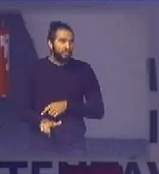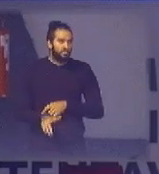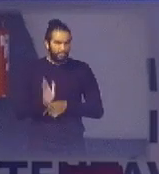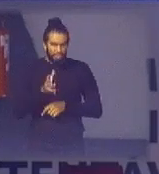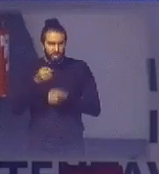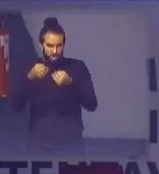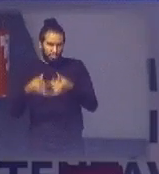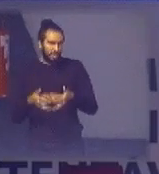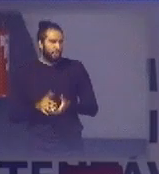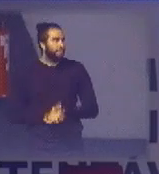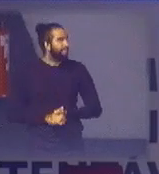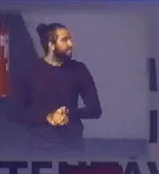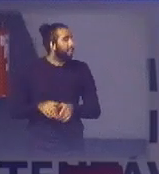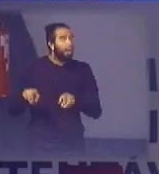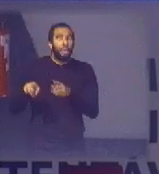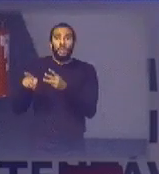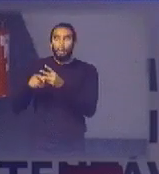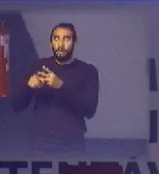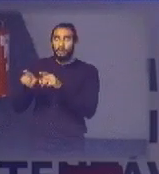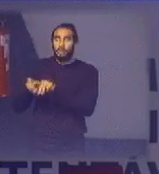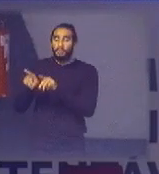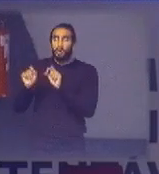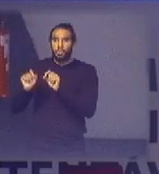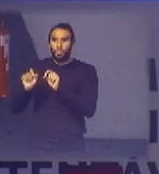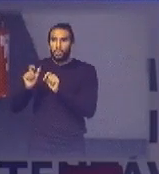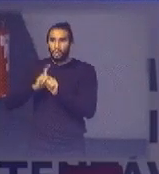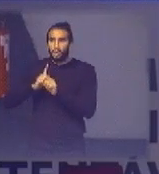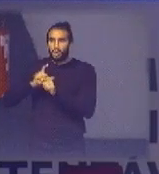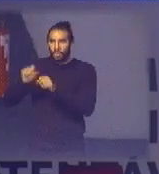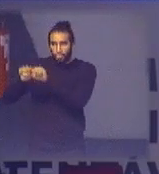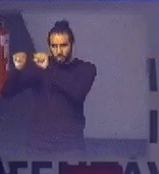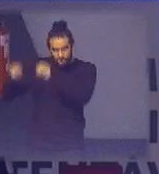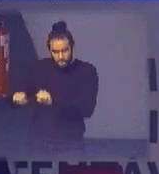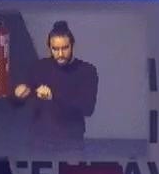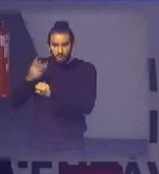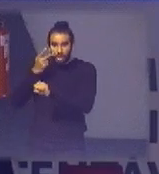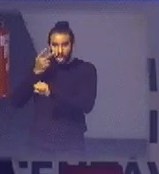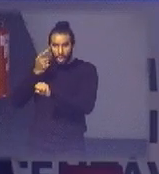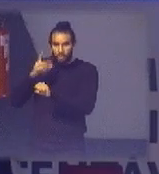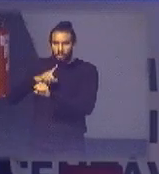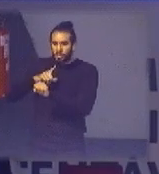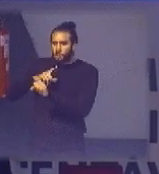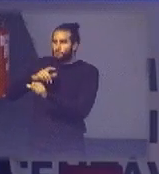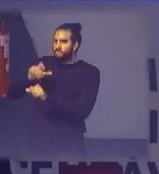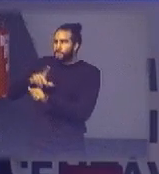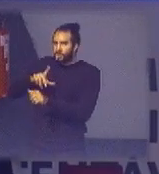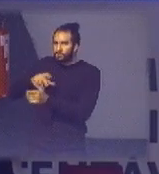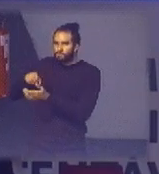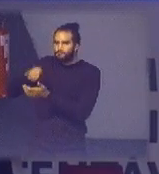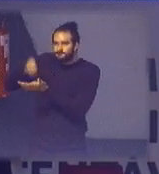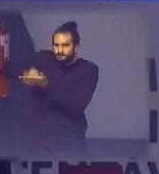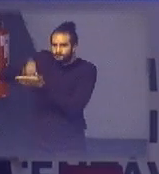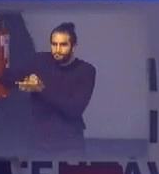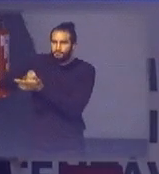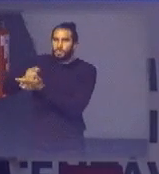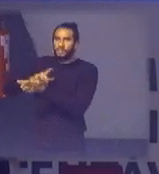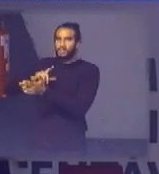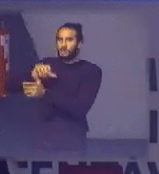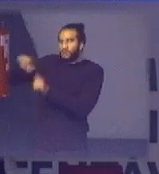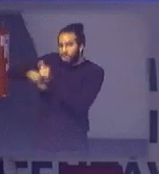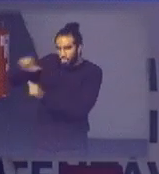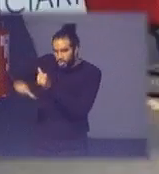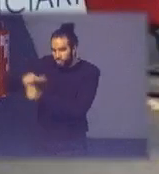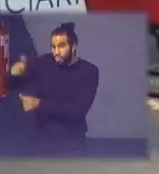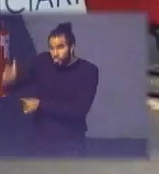amplamente aqui e enfatiza aqui a regeneração dos sistemas naturais a questão da resiliência o sistema é capaz de se renovar